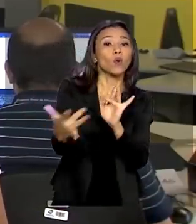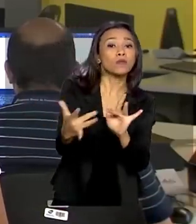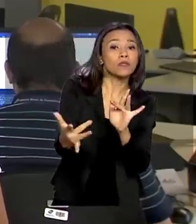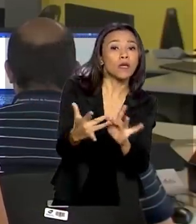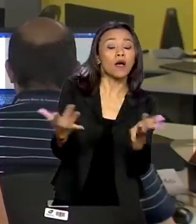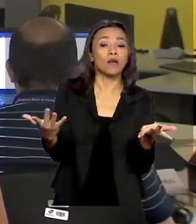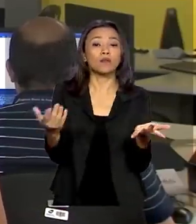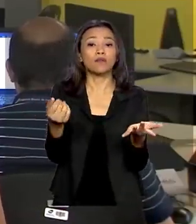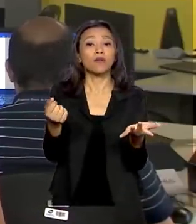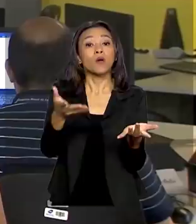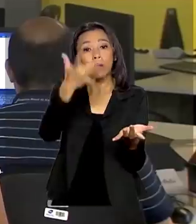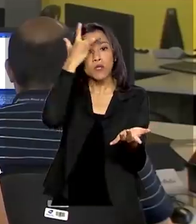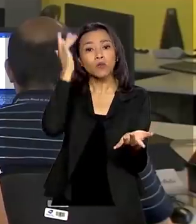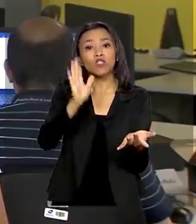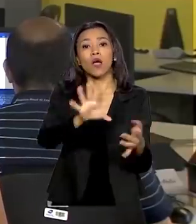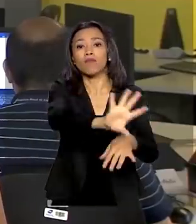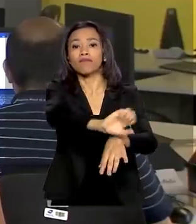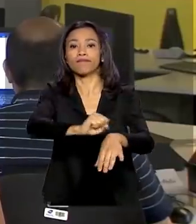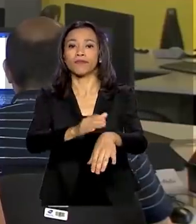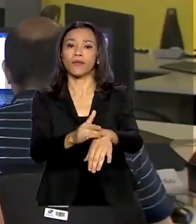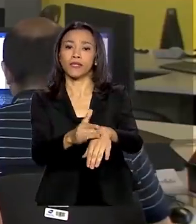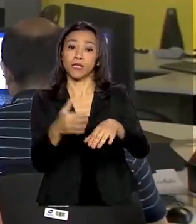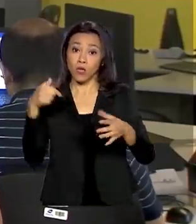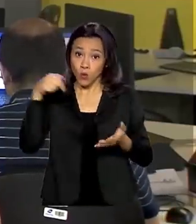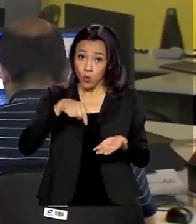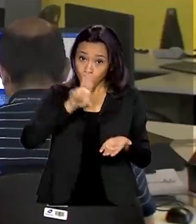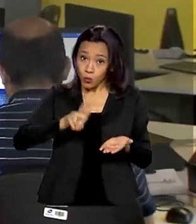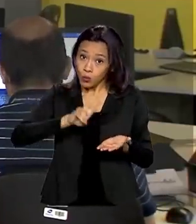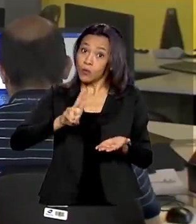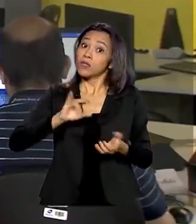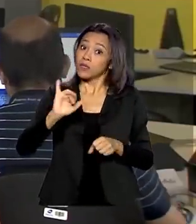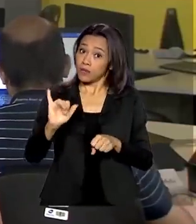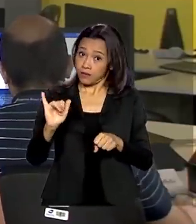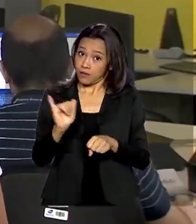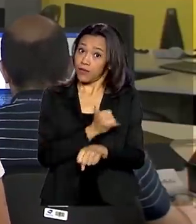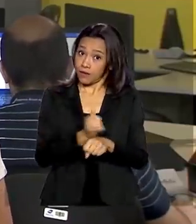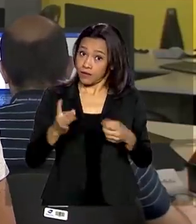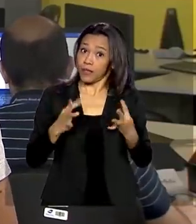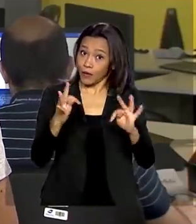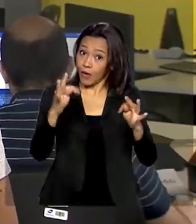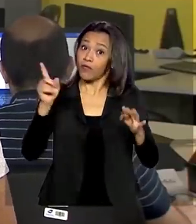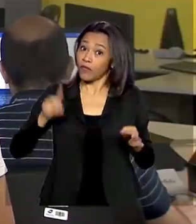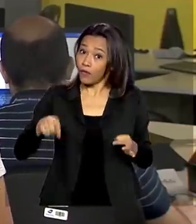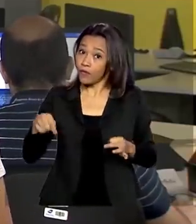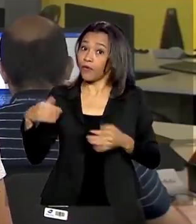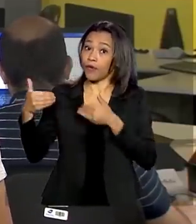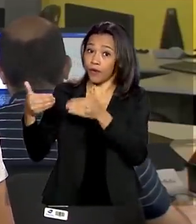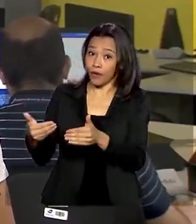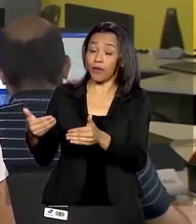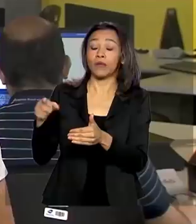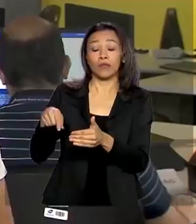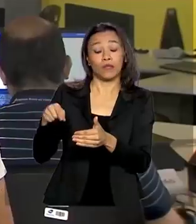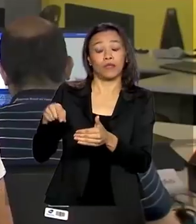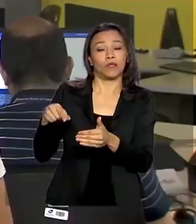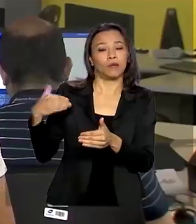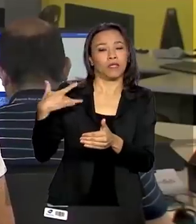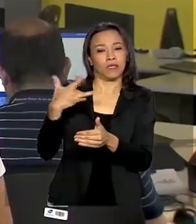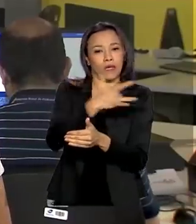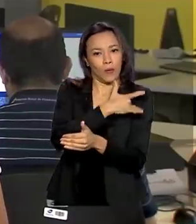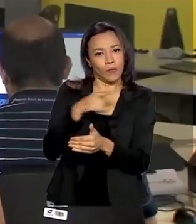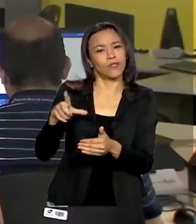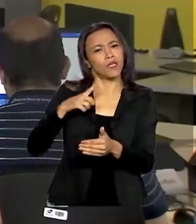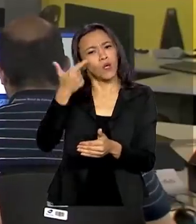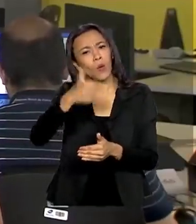algum infectado. O anúncio do uso dessa tecnologia foi feito pelo ministro Luiz Henrique Mandetta. E, entre outras novidades,